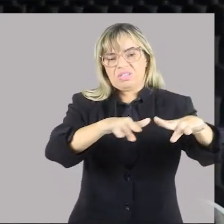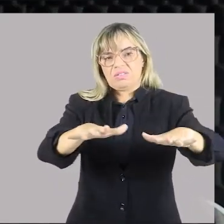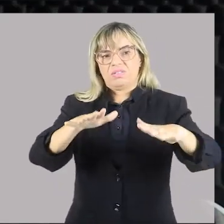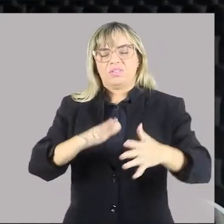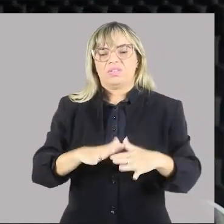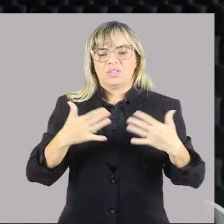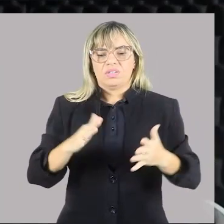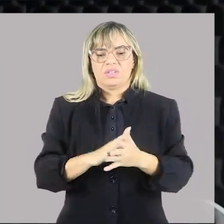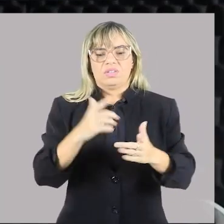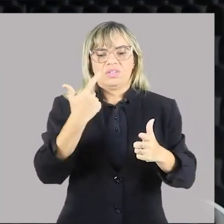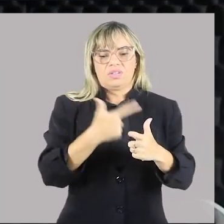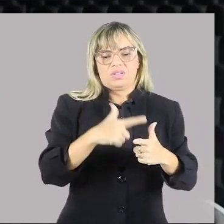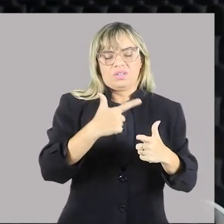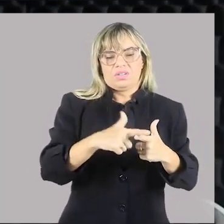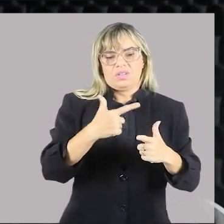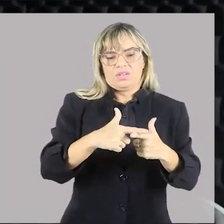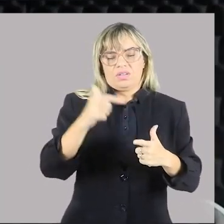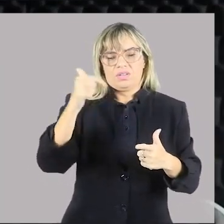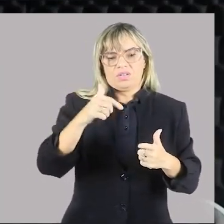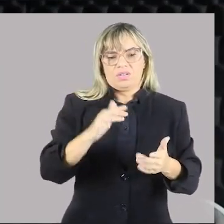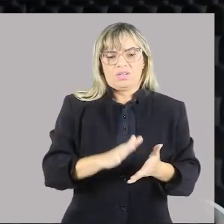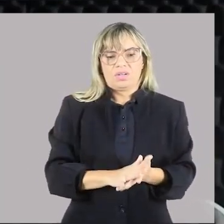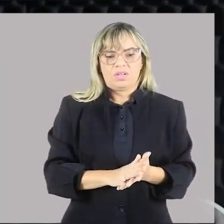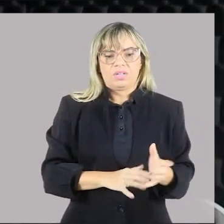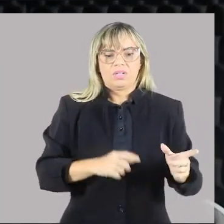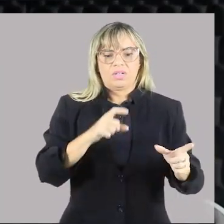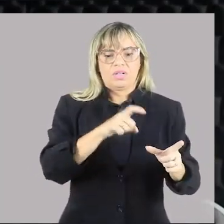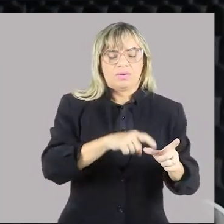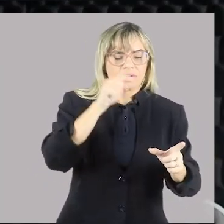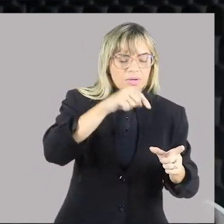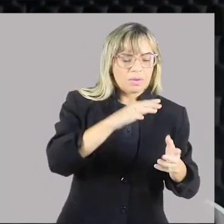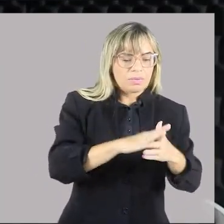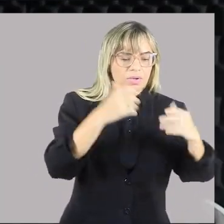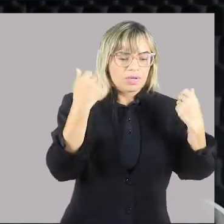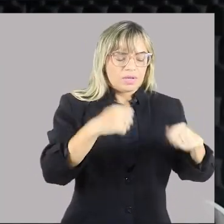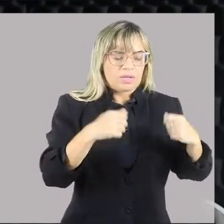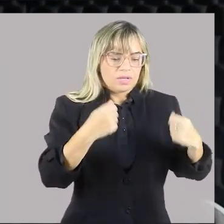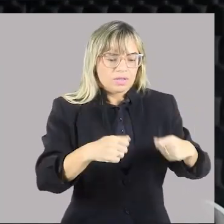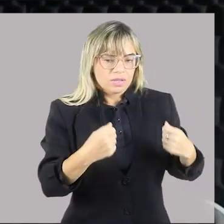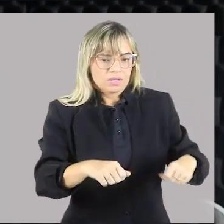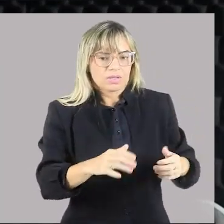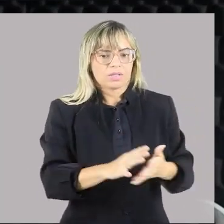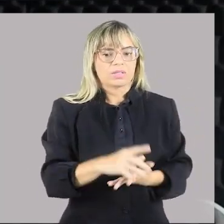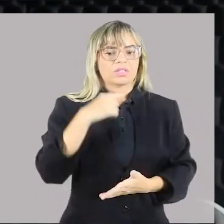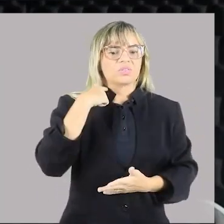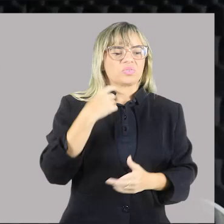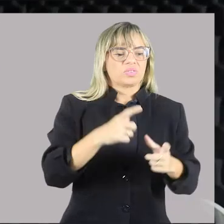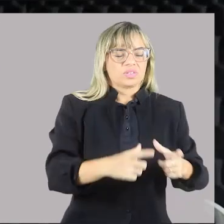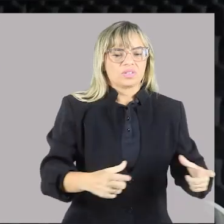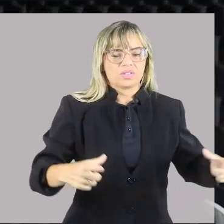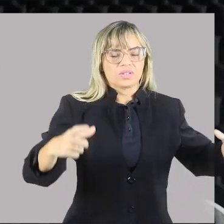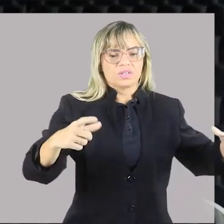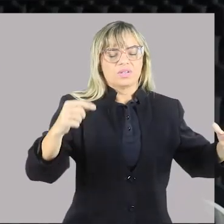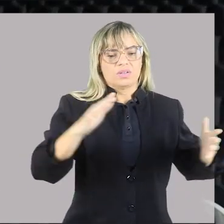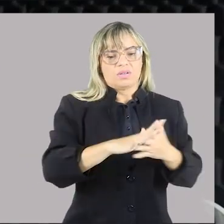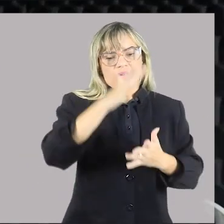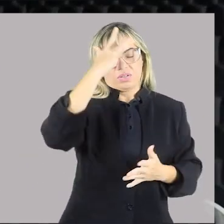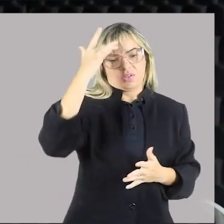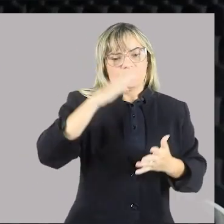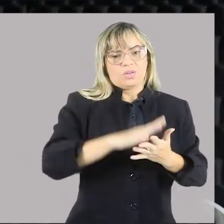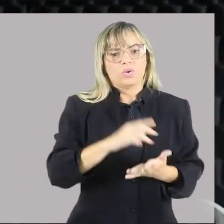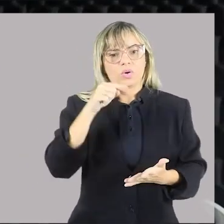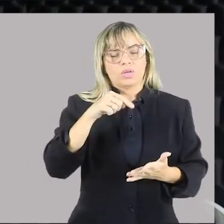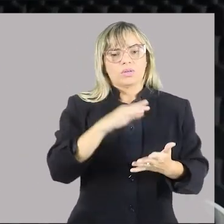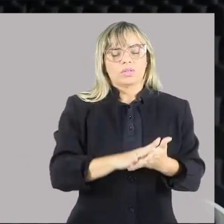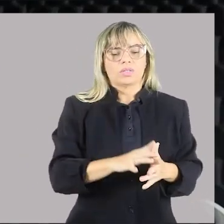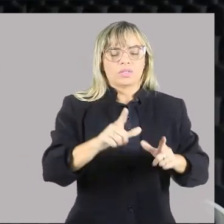daqueles que dependem do lixo, os catadores de lixo. Teve uma novela que a